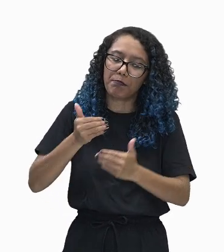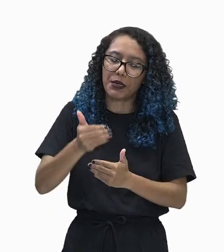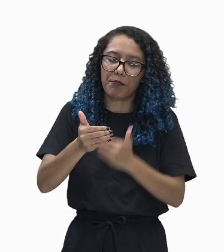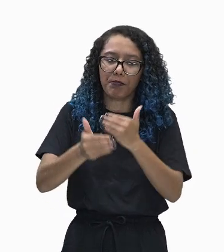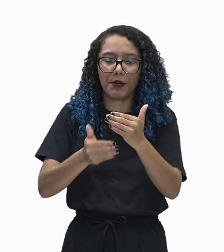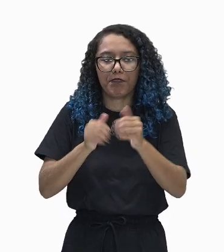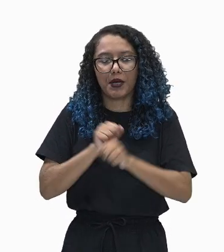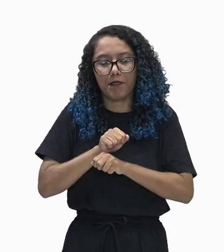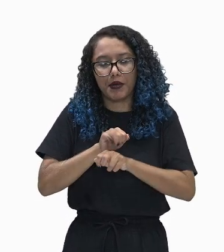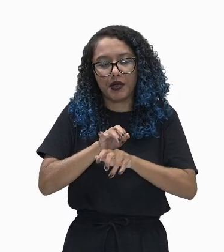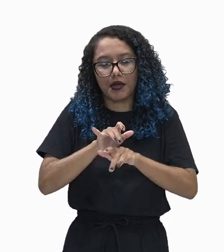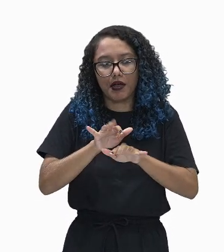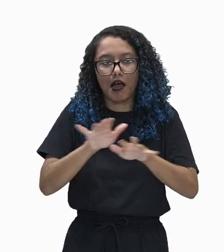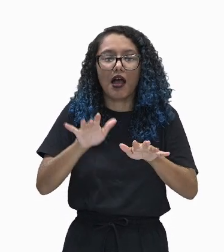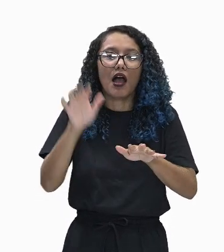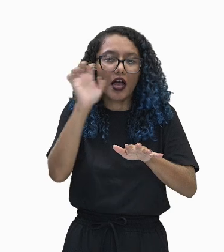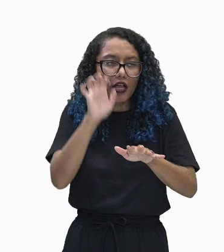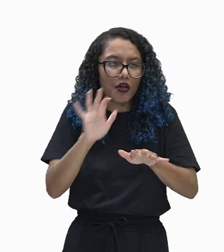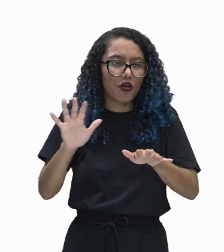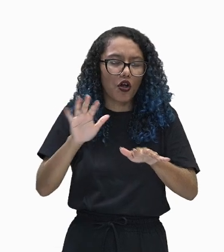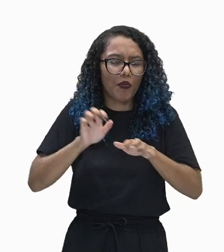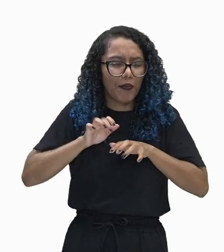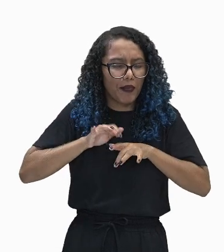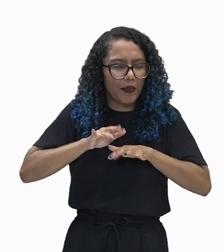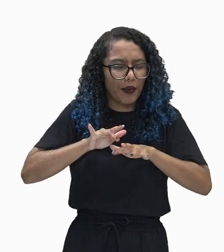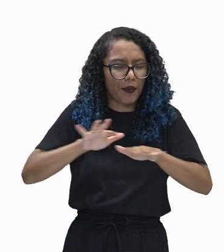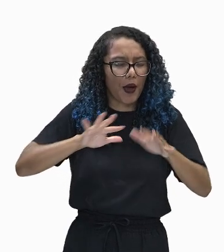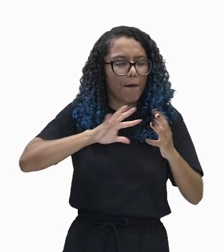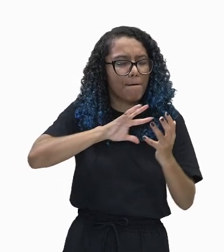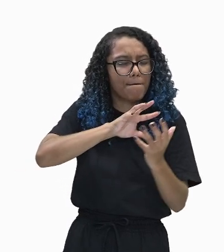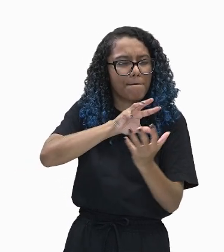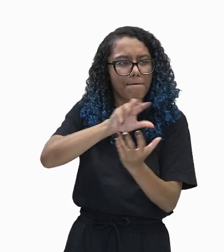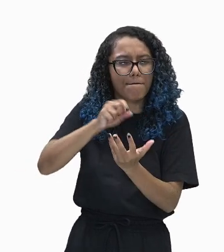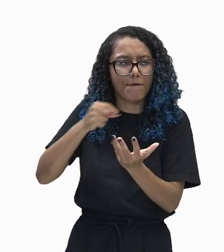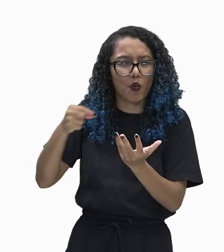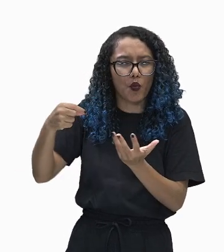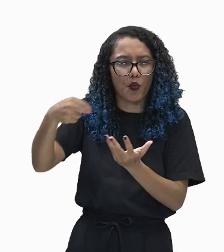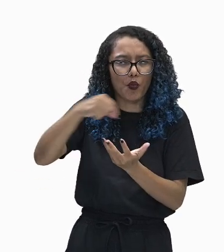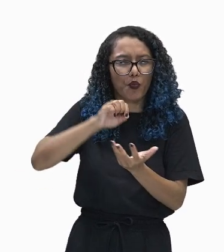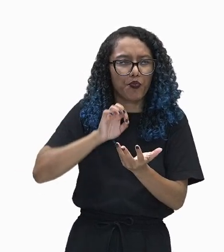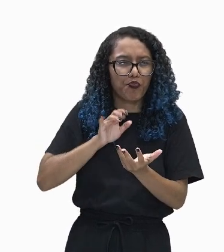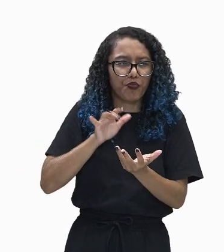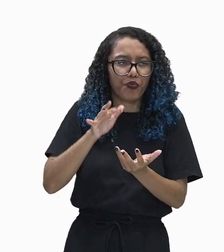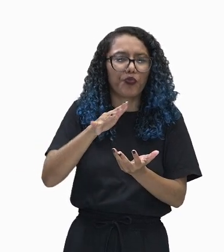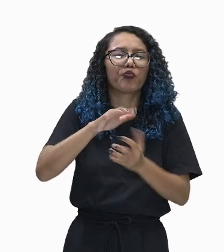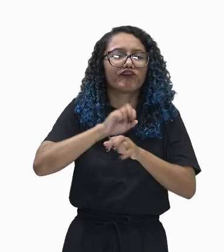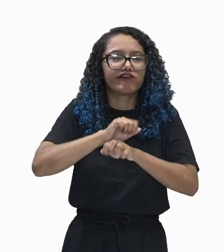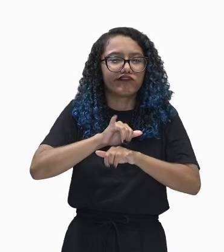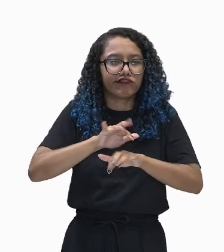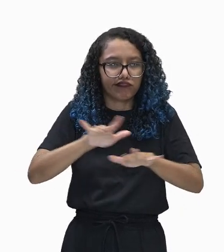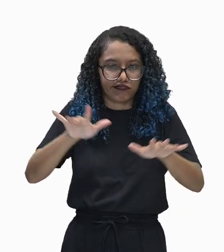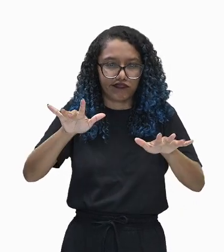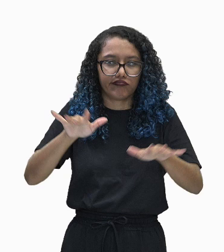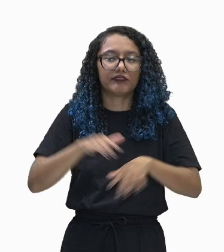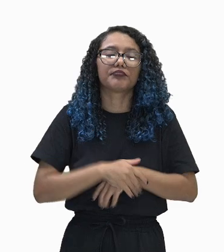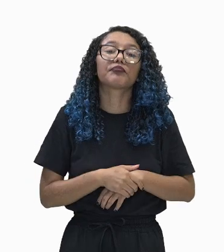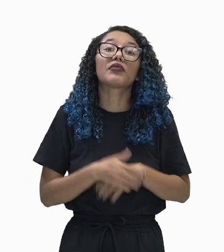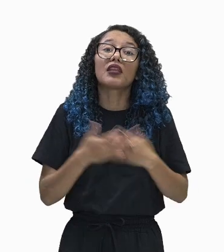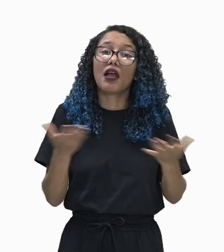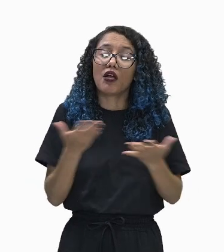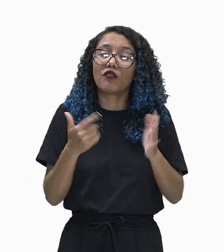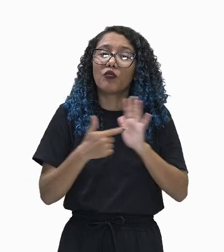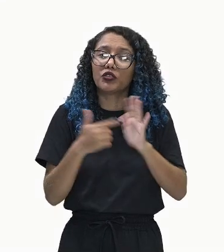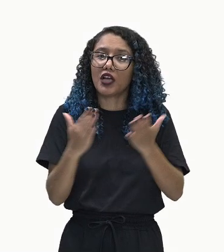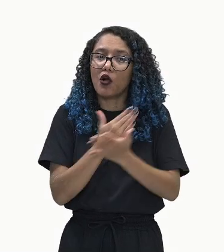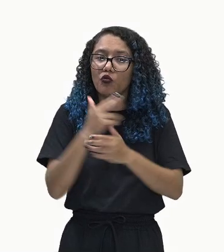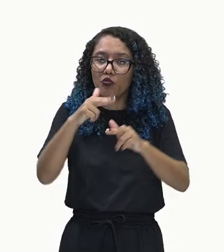pela Europa e em seguida para todo o mundo. Vamos entender um pouquinho dos pontos que transformaram a Inglaterra no